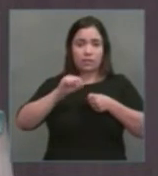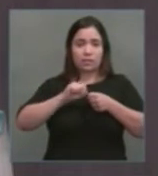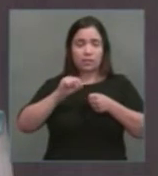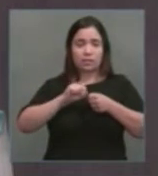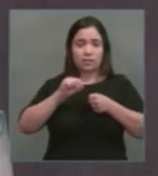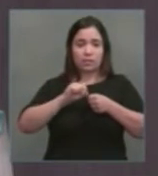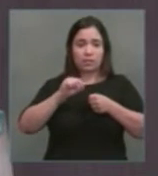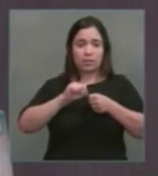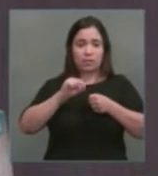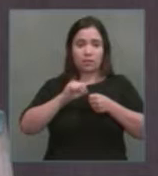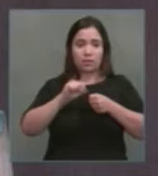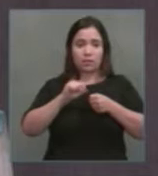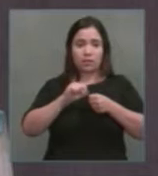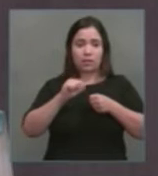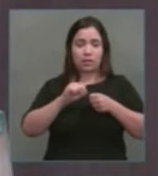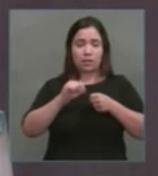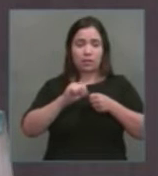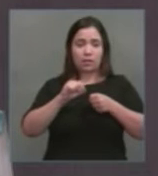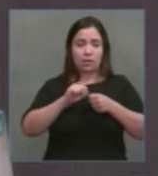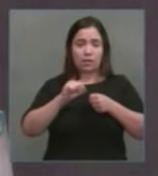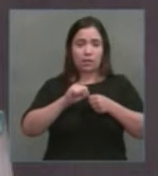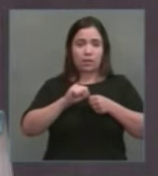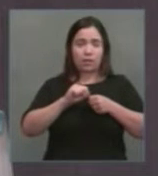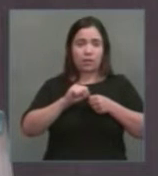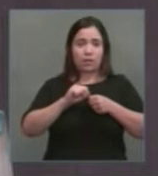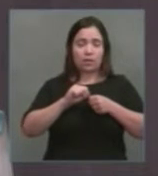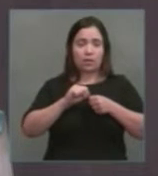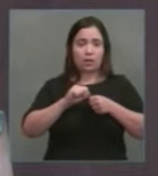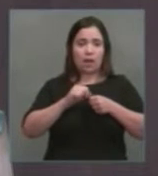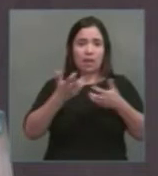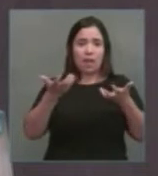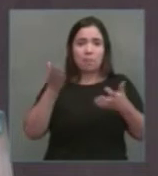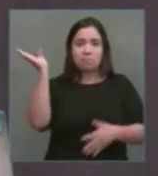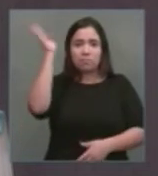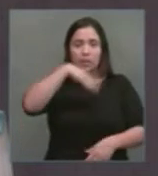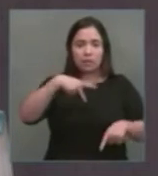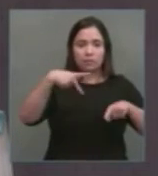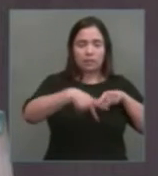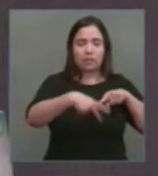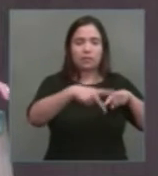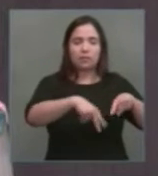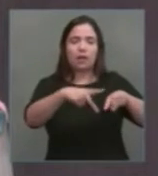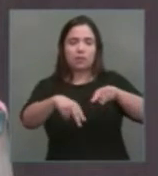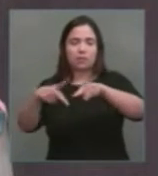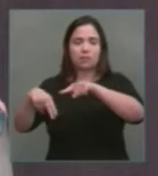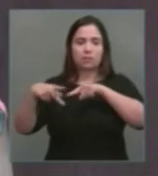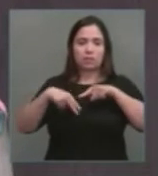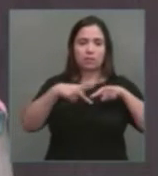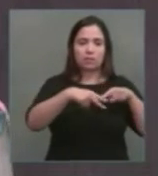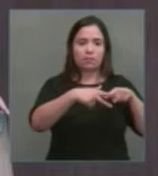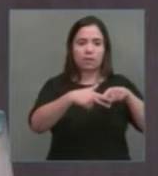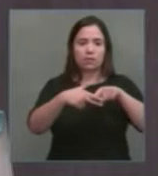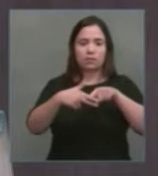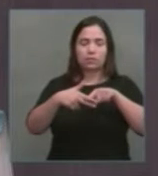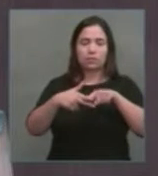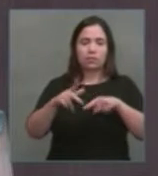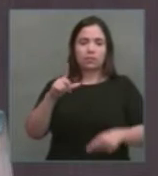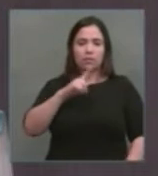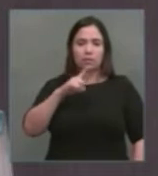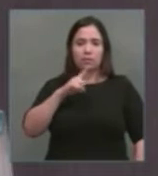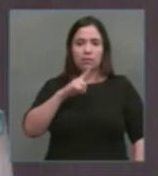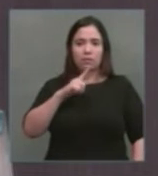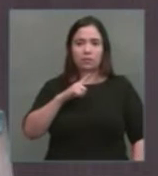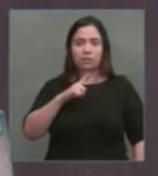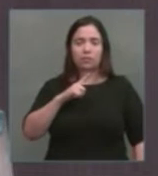o mal seja feito todo no curto prazo. Até 2018. veja, o governo Temer